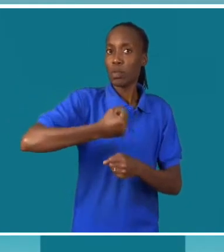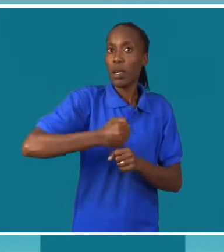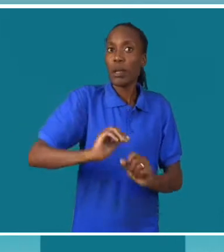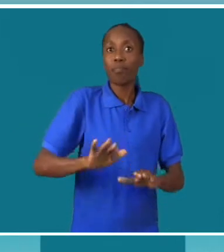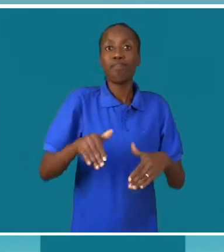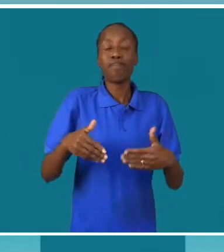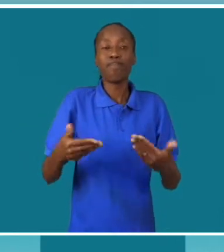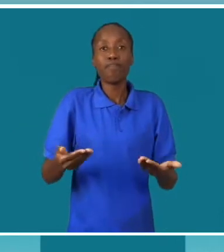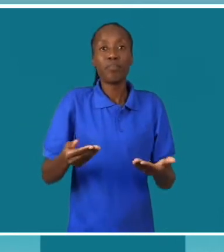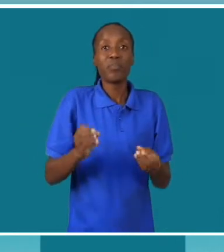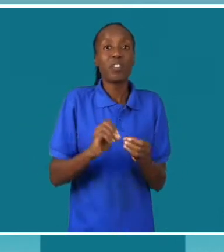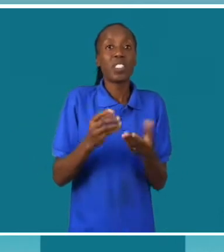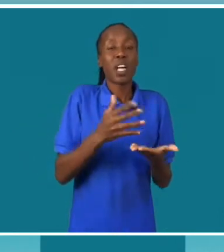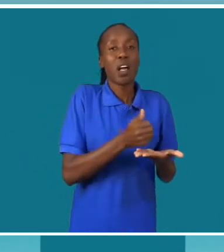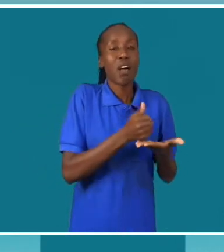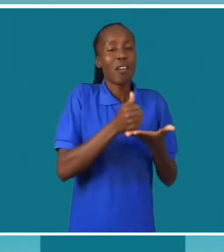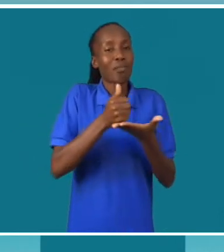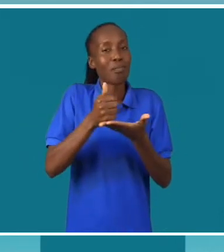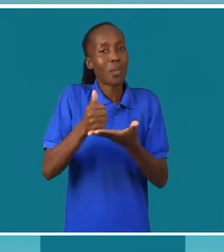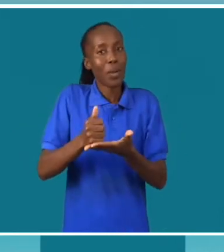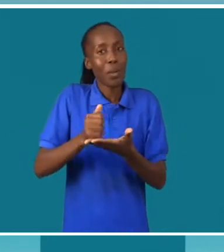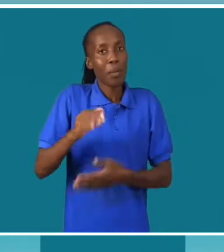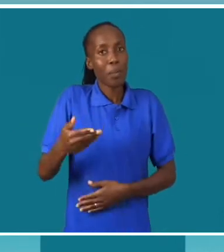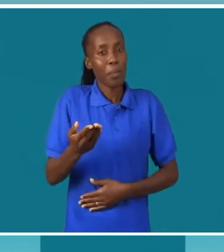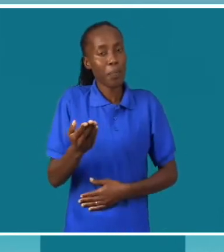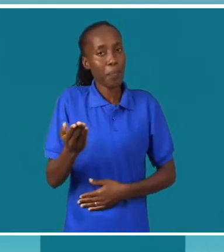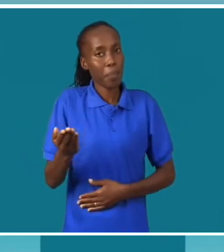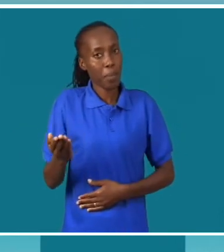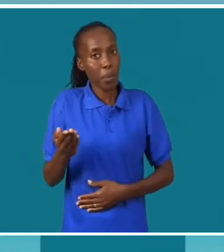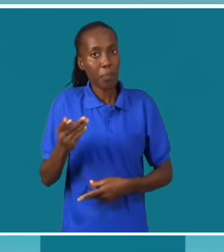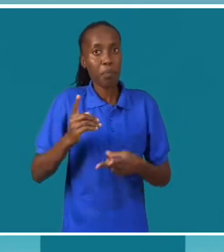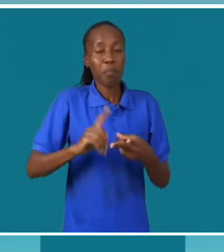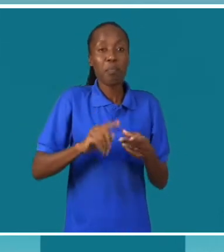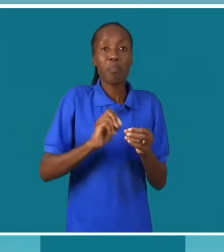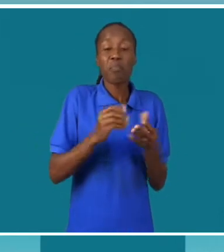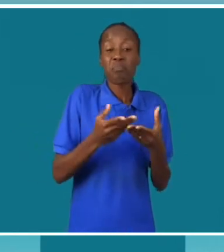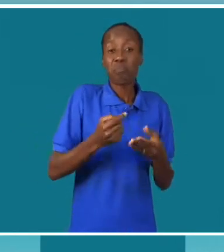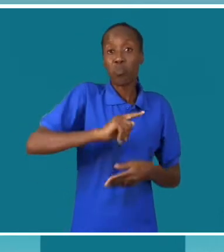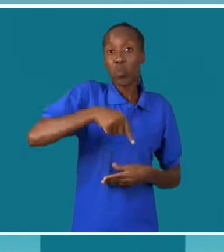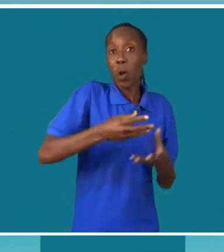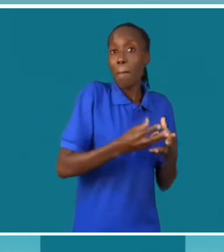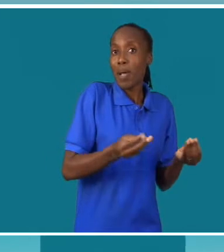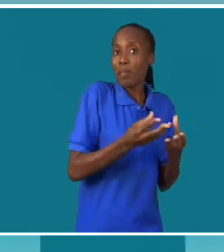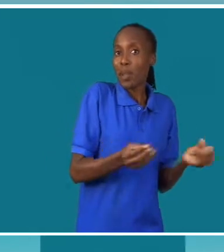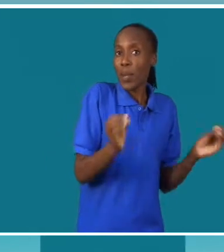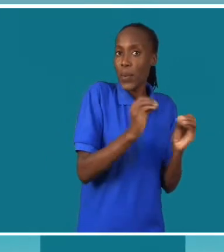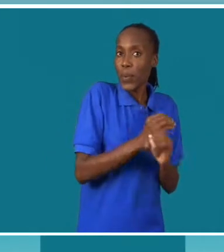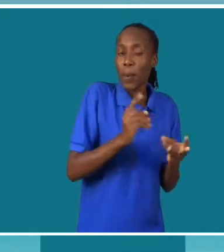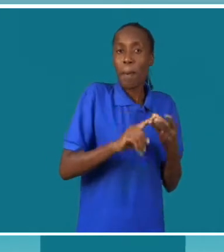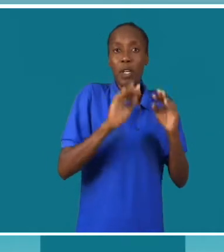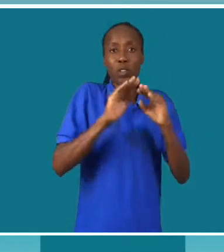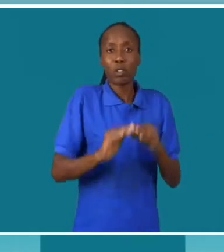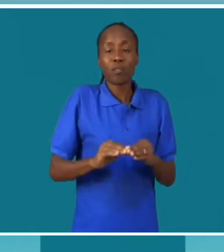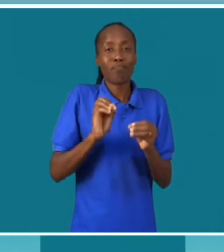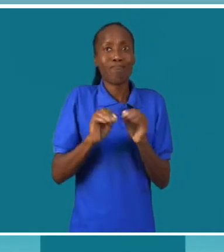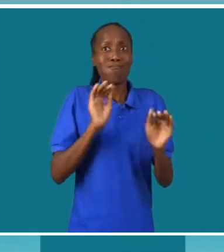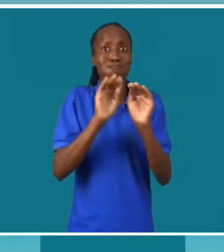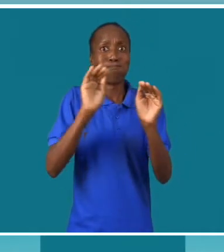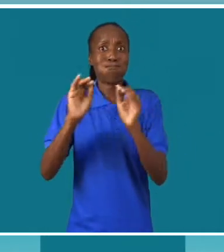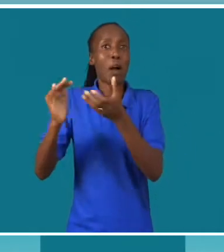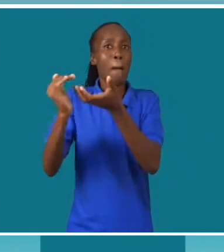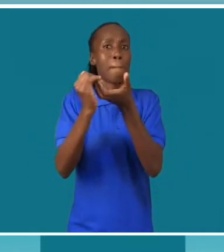sentido de darmos apoio técnico, não é? Nós não temos apoios materiais, mas estamos a mobilizar